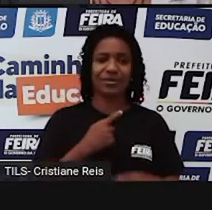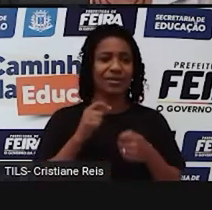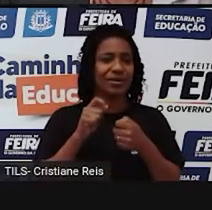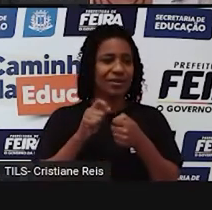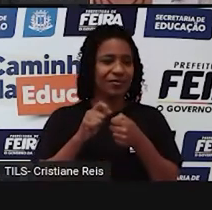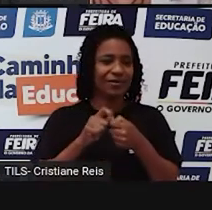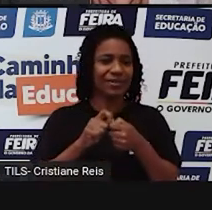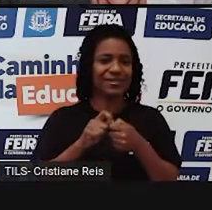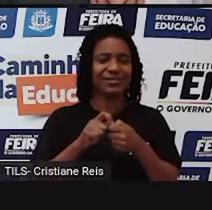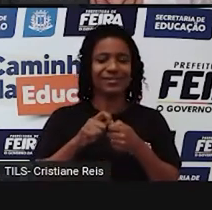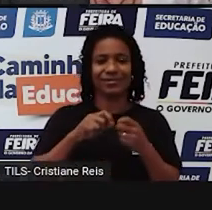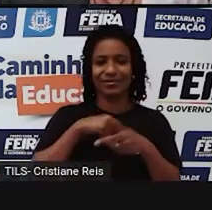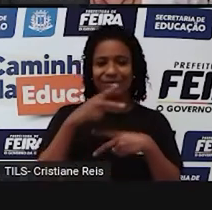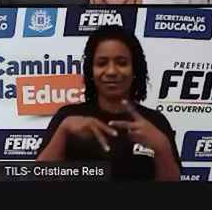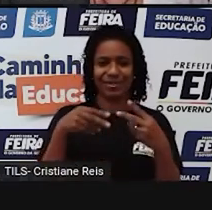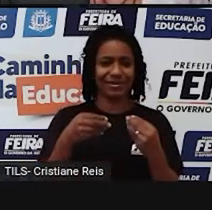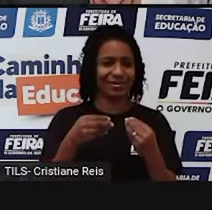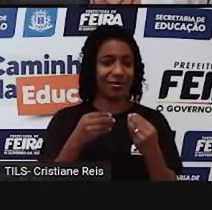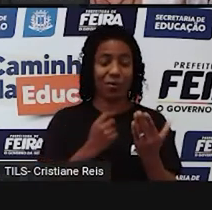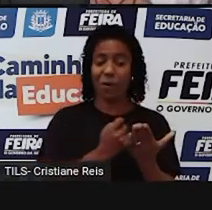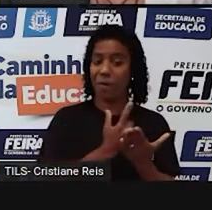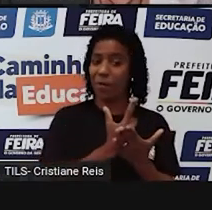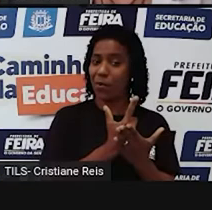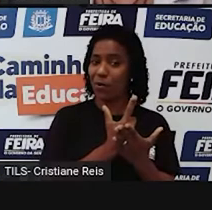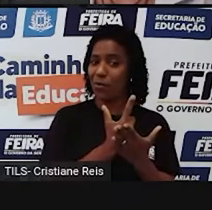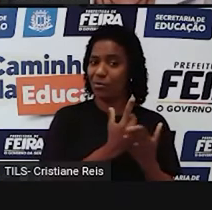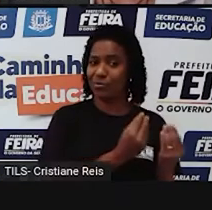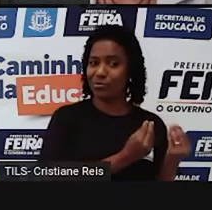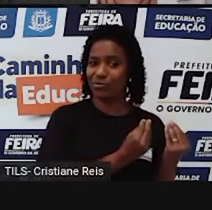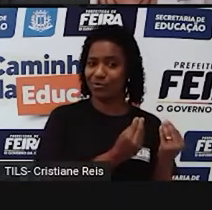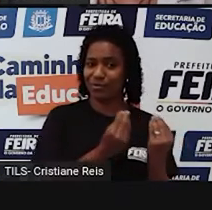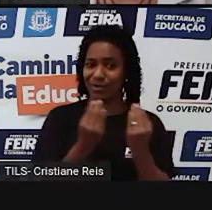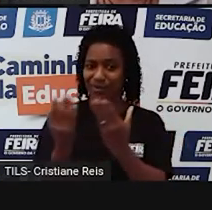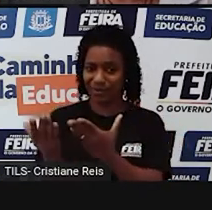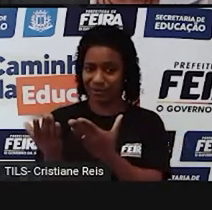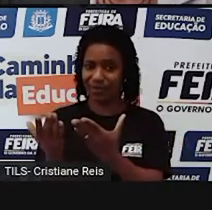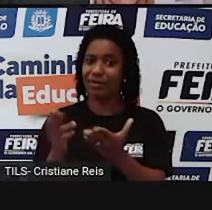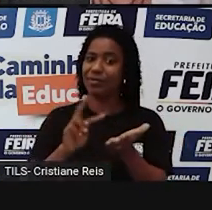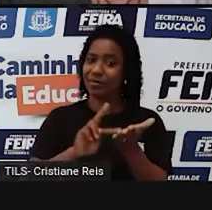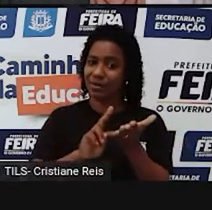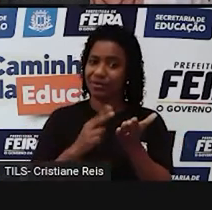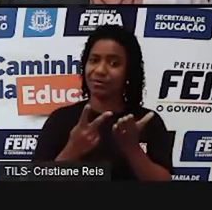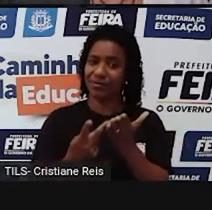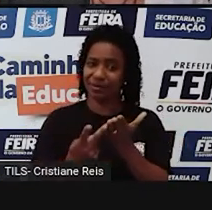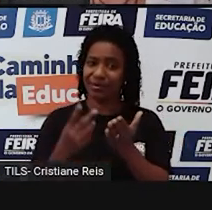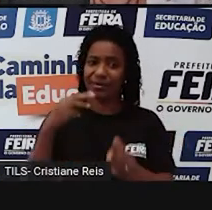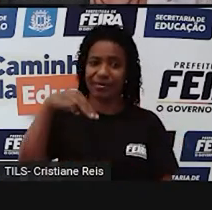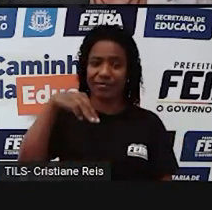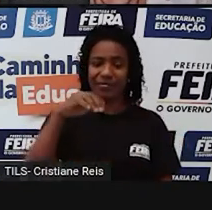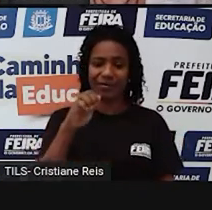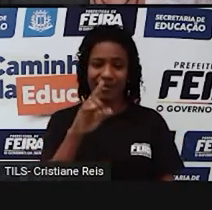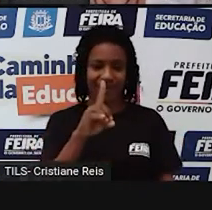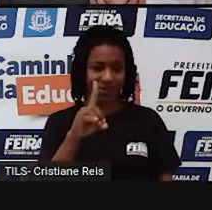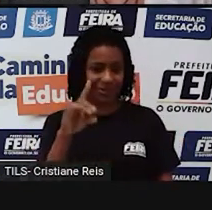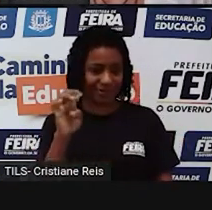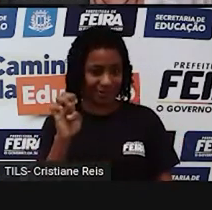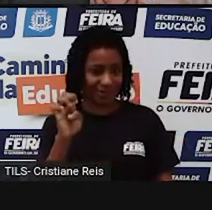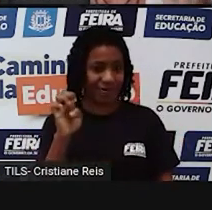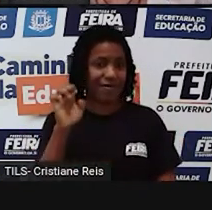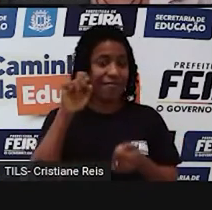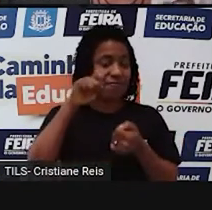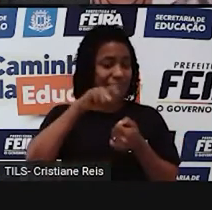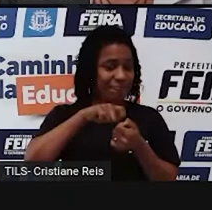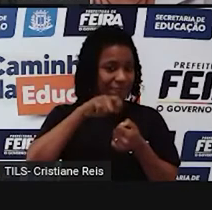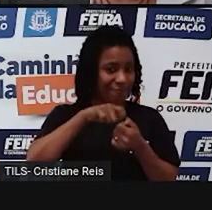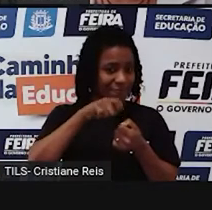adquirimos, não é? Porque aí no caso a gente tem que fazer uma adaptação. verbo make é o verbo fazer. Mas a gente precisa